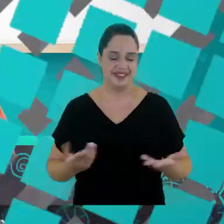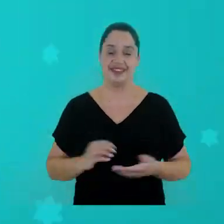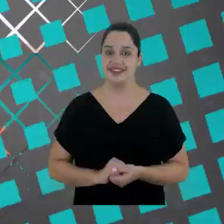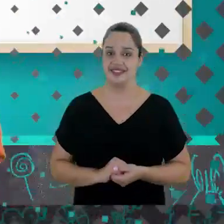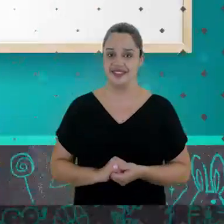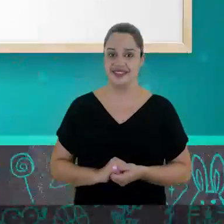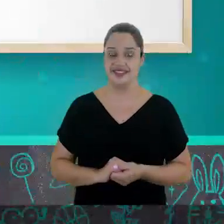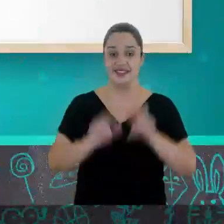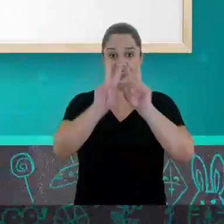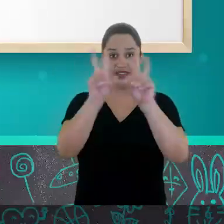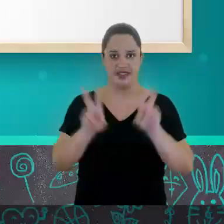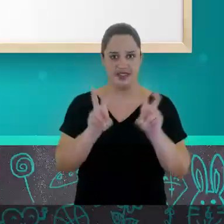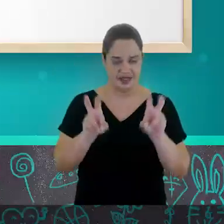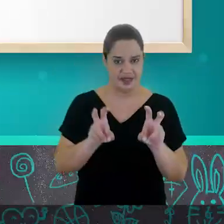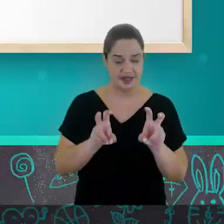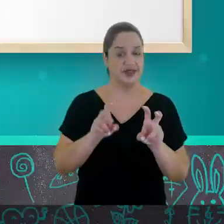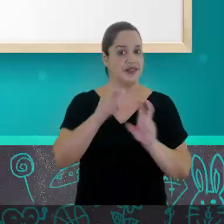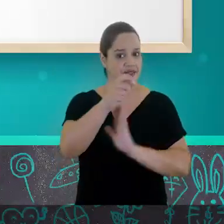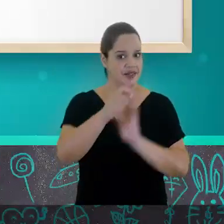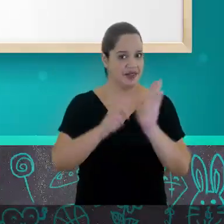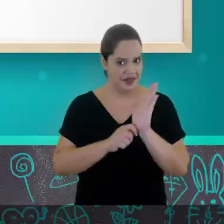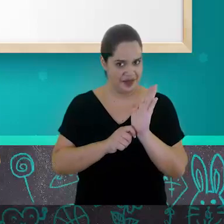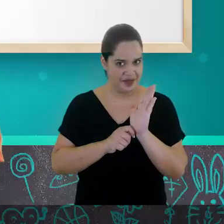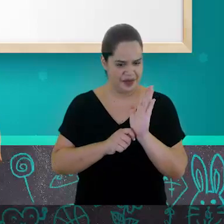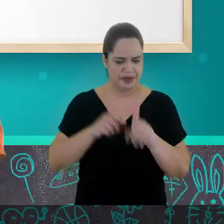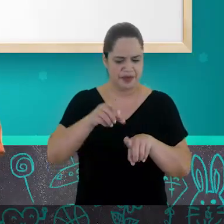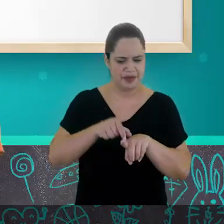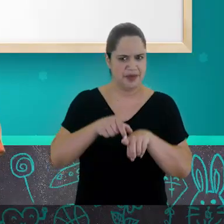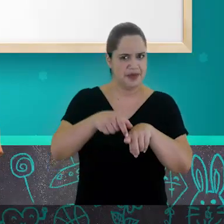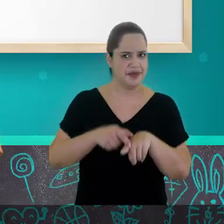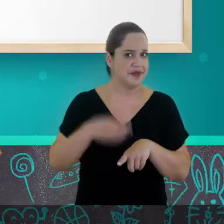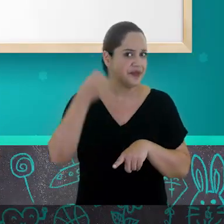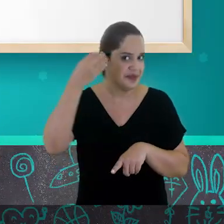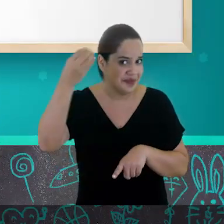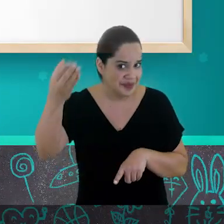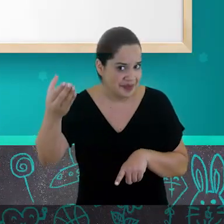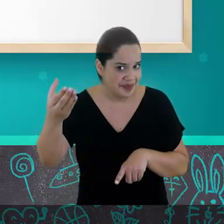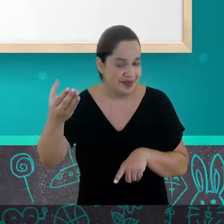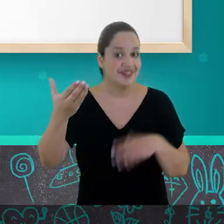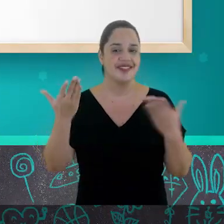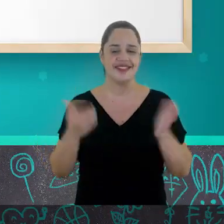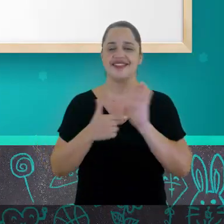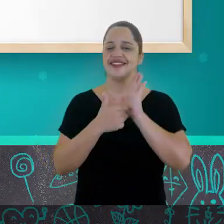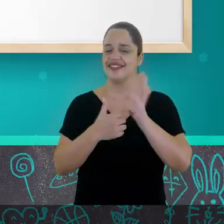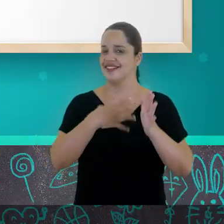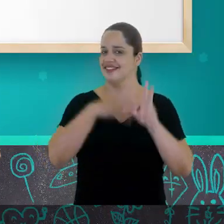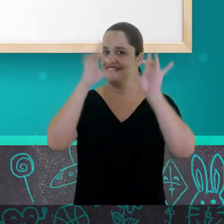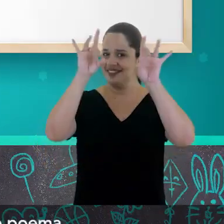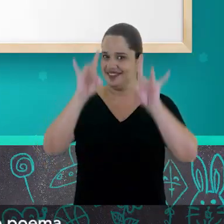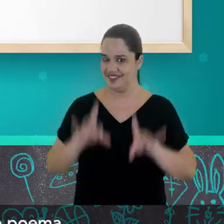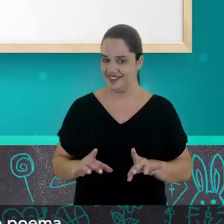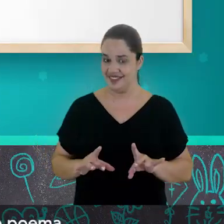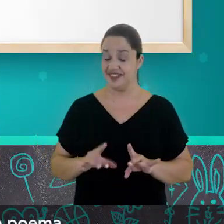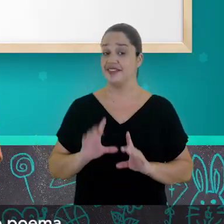sobre nós. O texto de Vai Viajar Caracol é apresentado de um jeito especial.